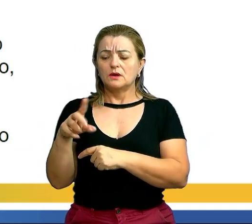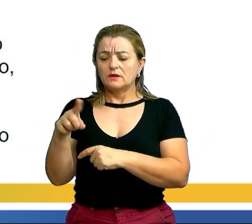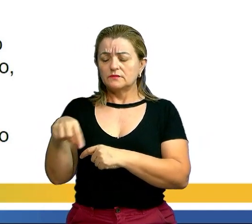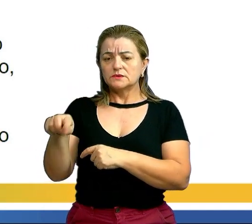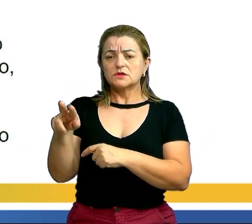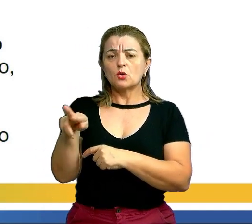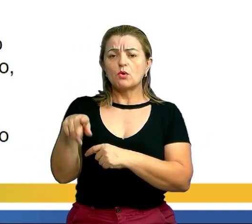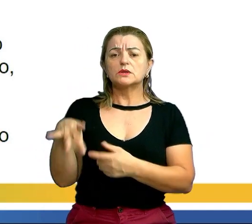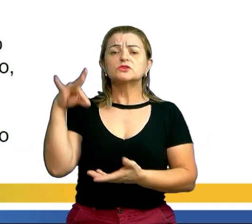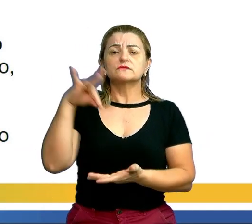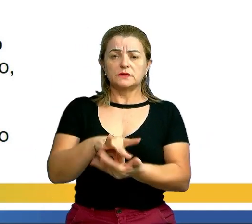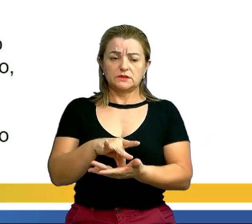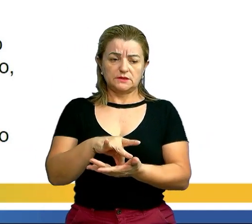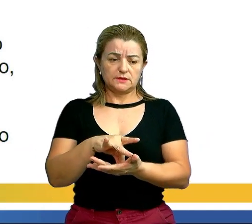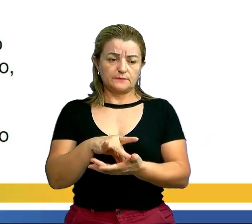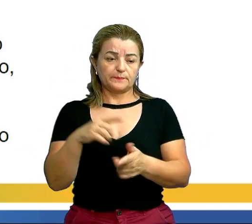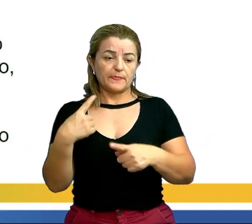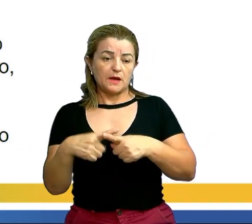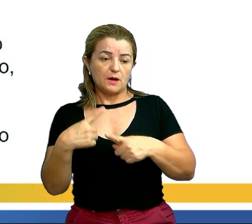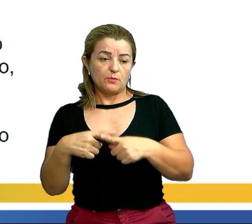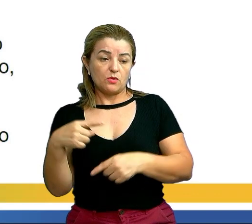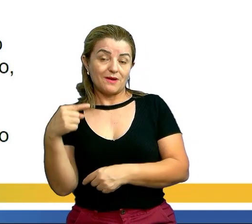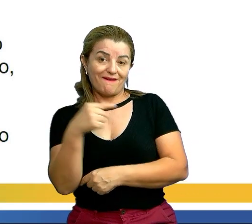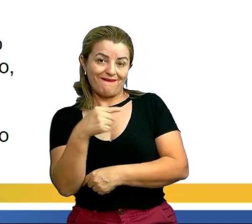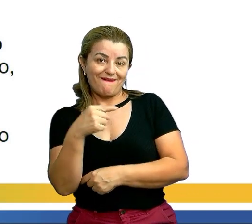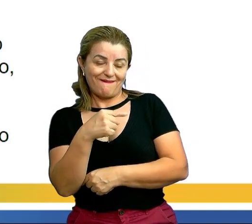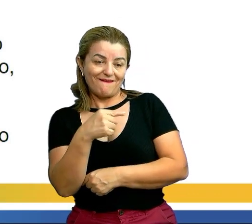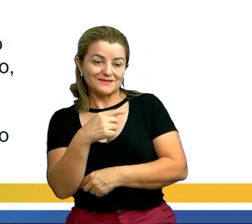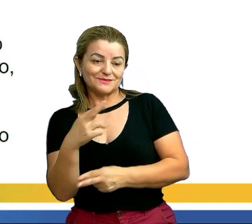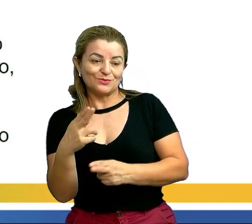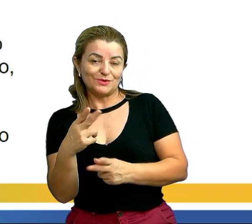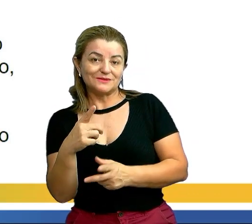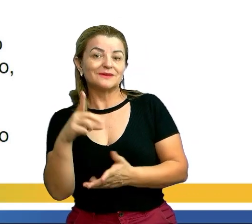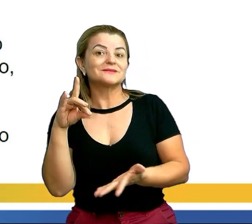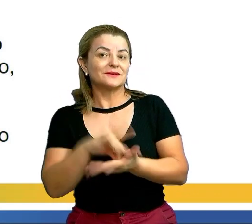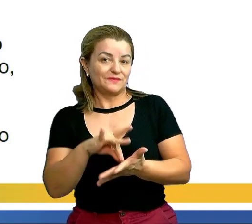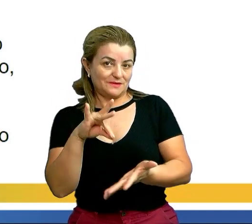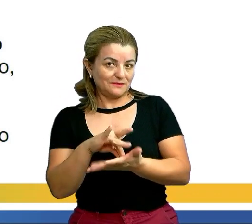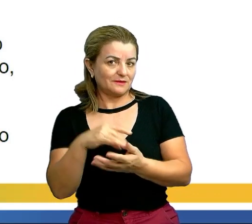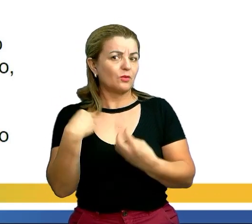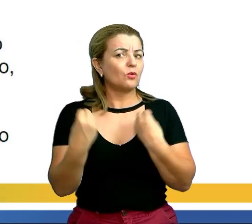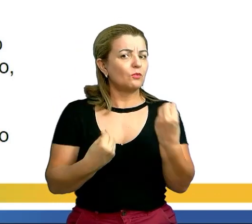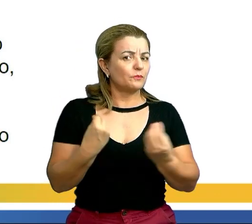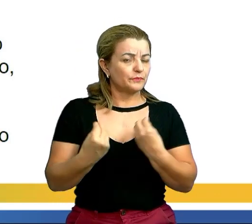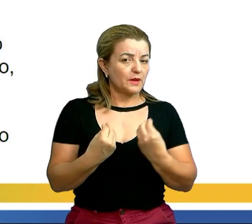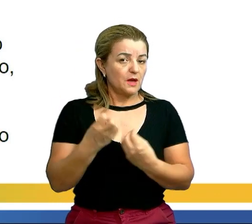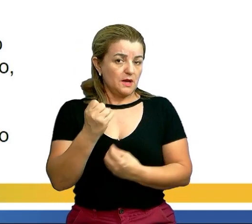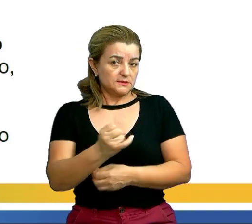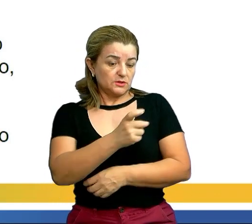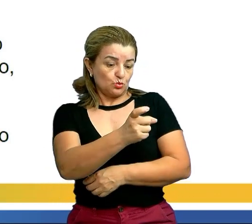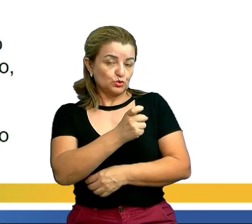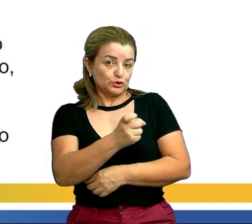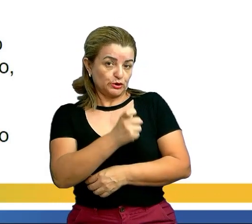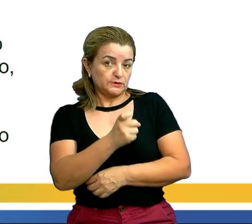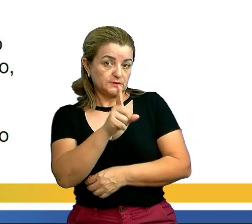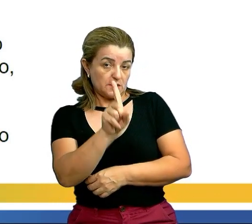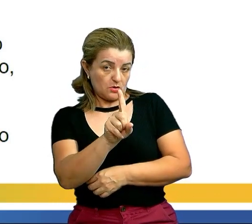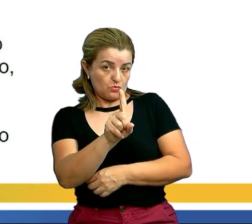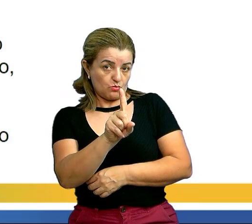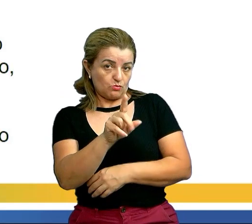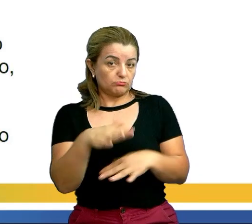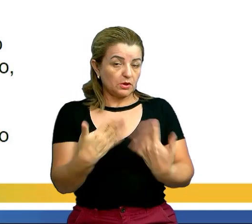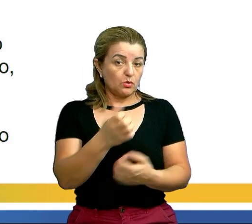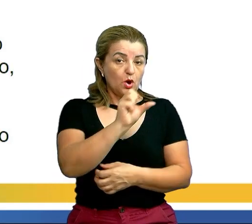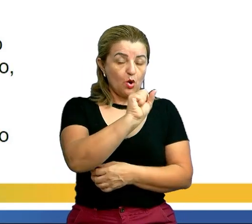substituirmos aqui, essa igualdade tem que ser verdadeira. Como assim? Se o X é 1, 8 vezes 1,